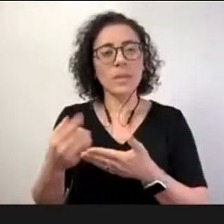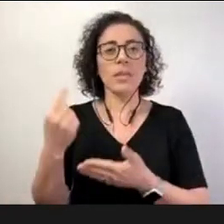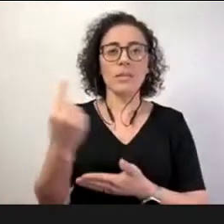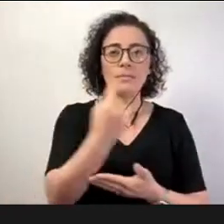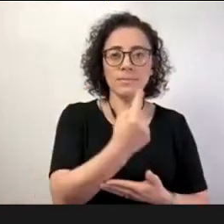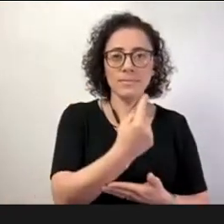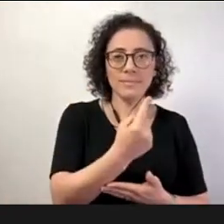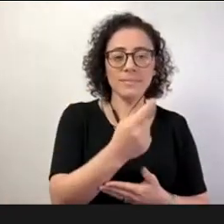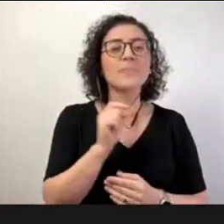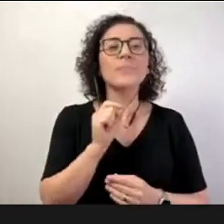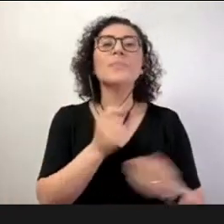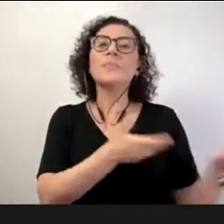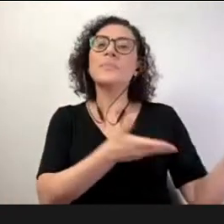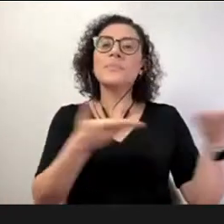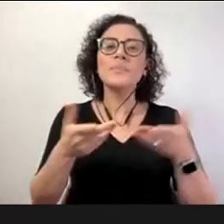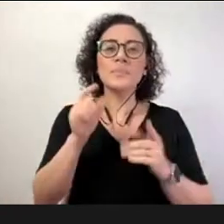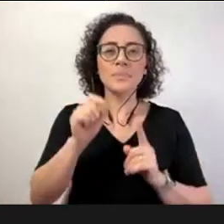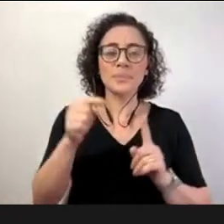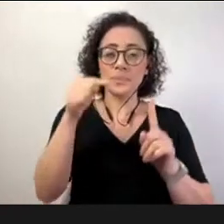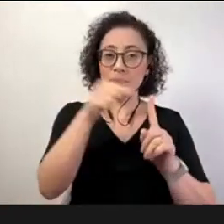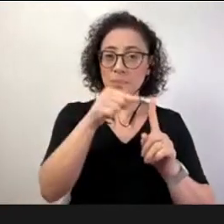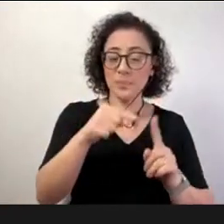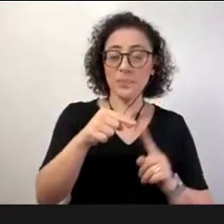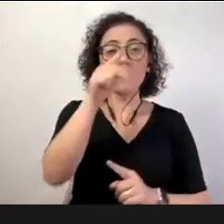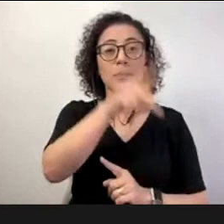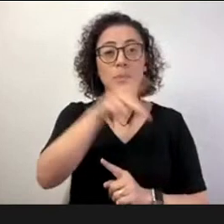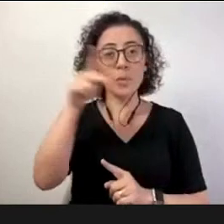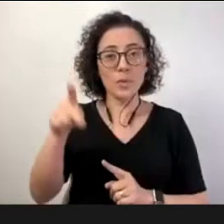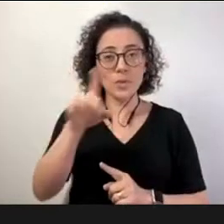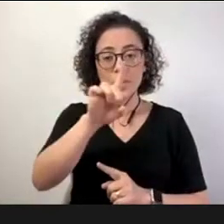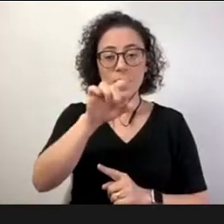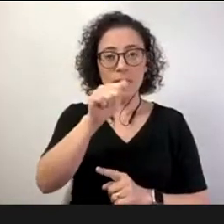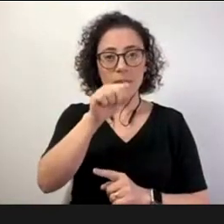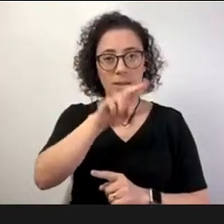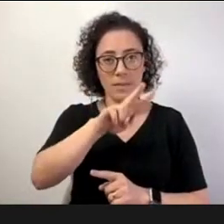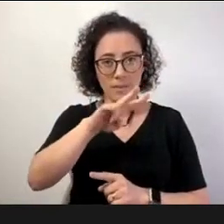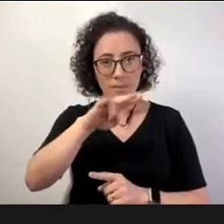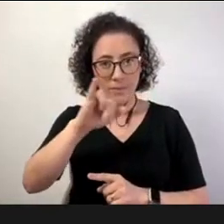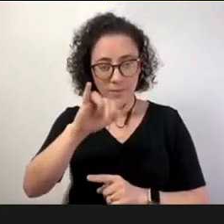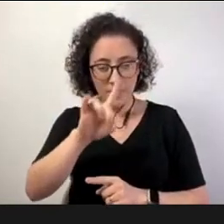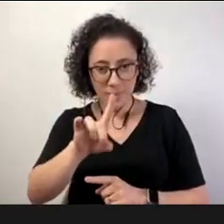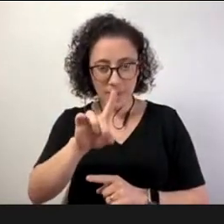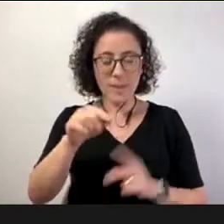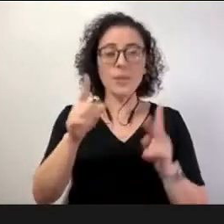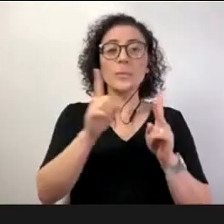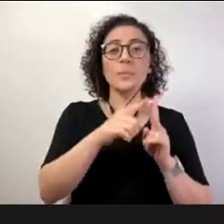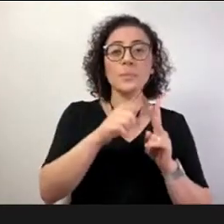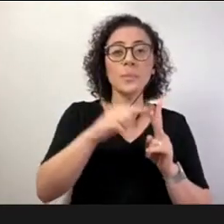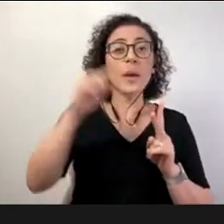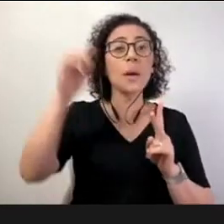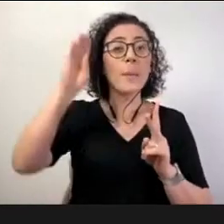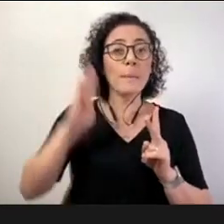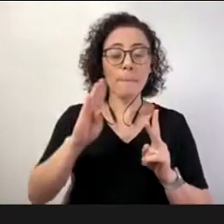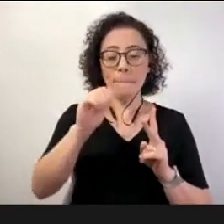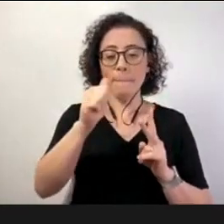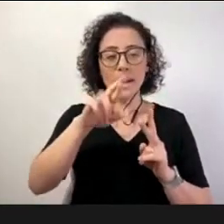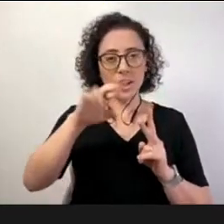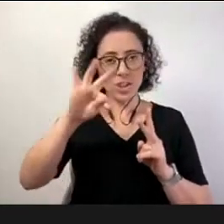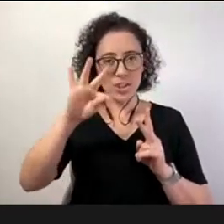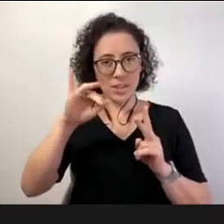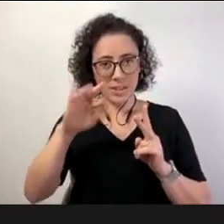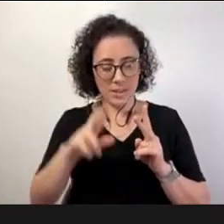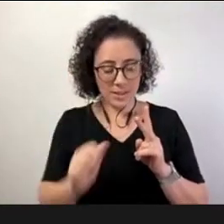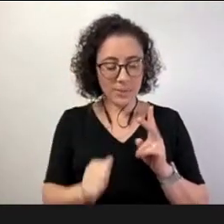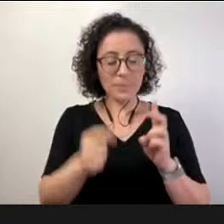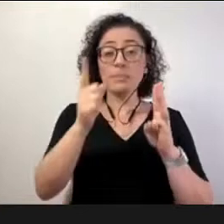queridos convidados, o professor doutor Davi Rodrigues, a gestora educacional Bartira Righetti Sanches e a